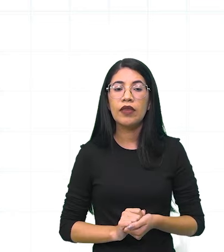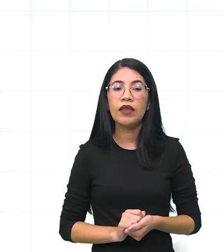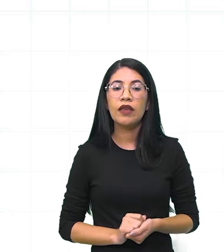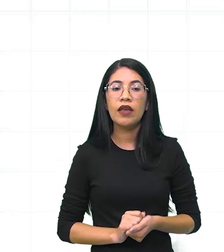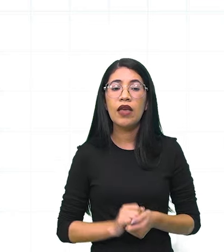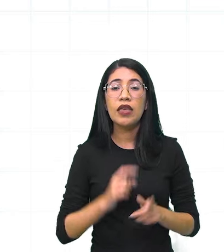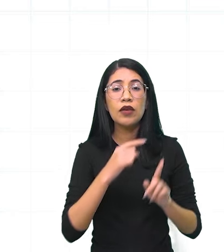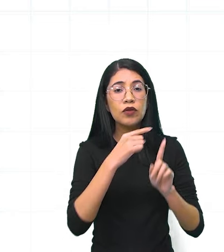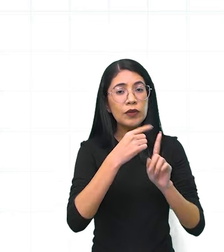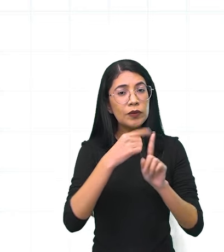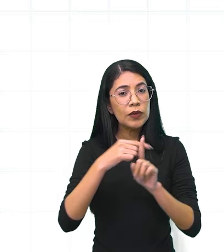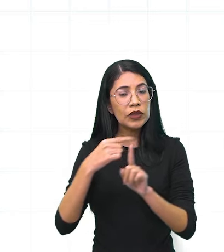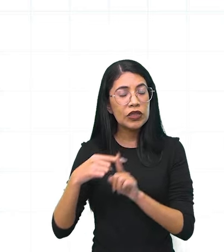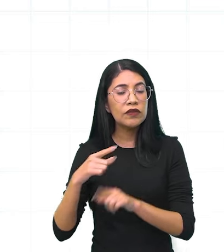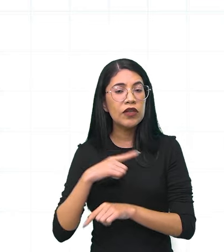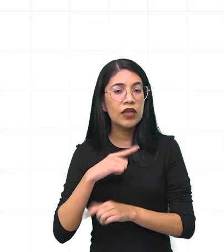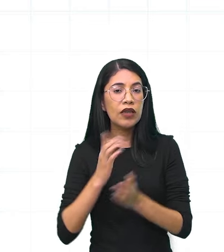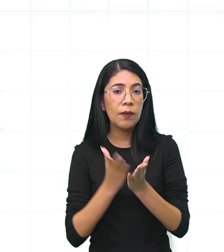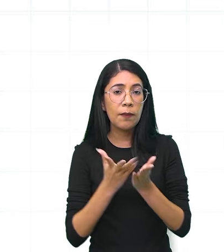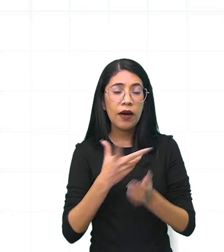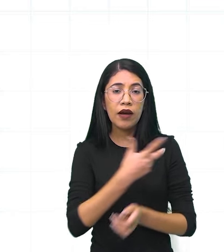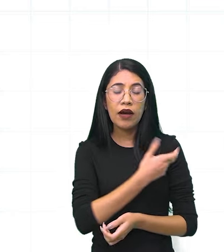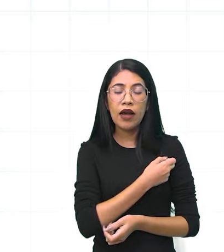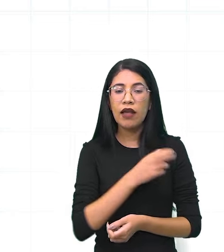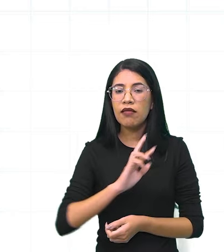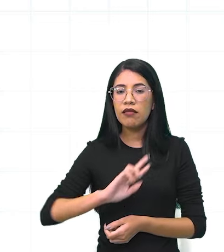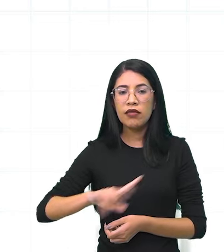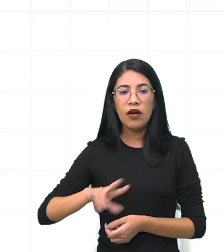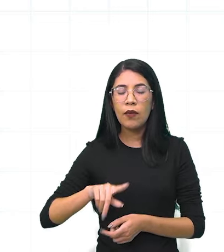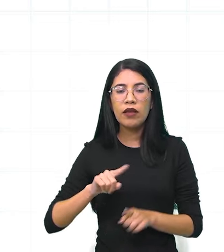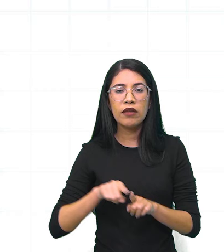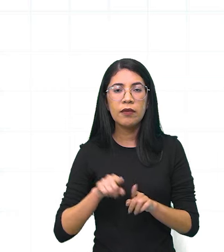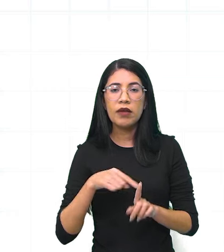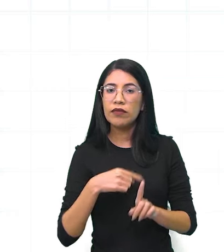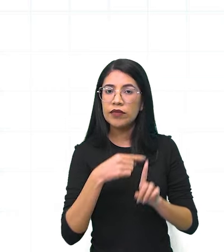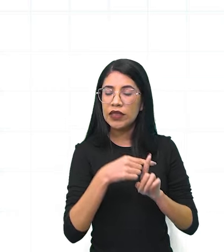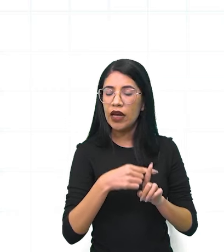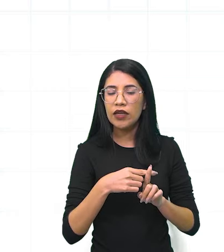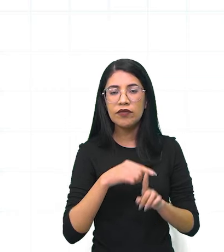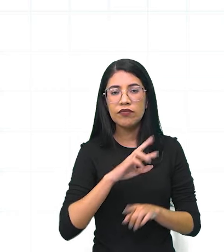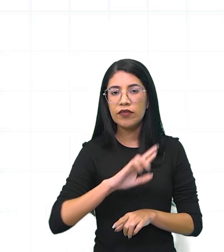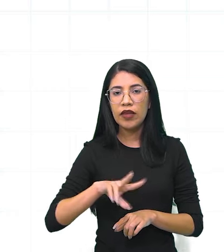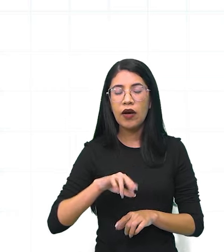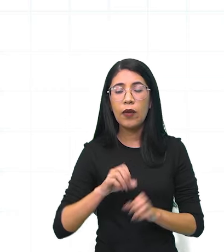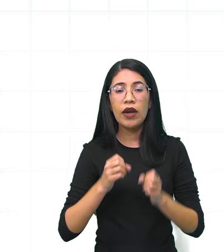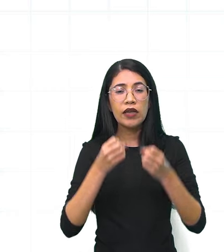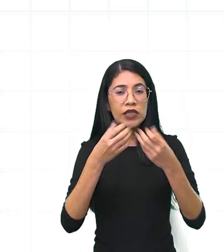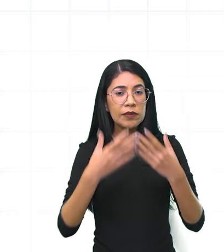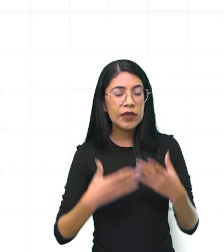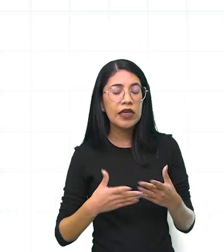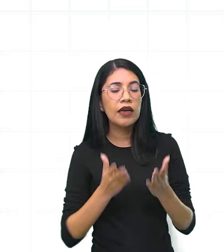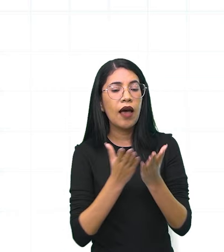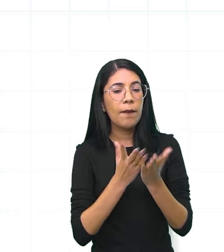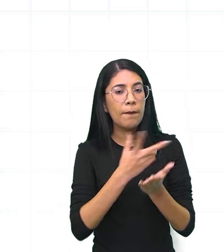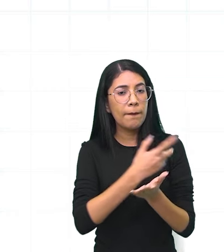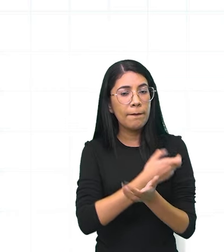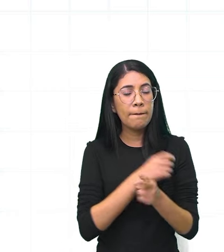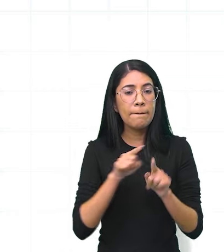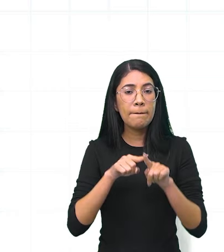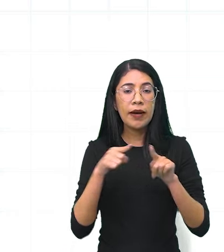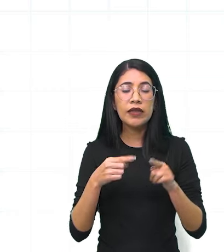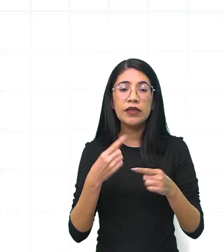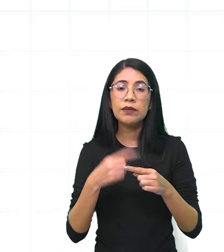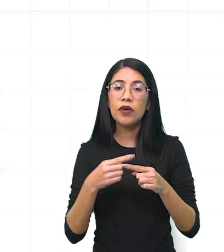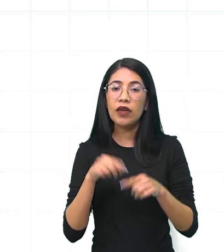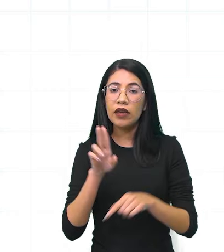assim. Sobre as vantagens de ter uma carteirinha, nenhum momento ele cita de vantagens em si, tá gente? Ele cita a carteirinha e diz